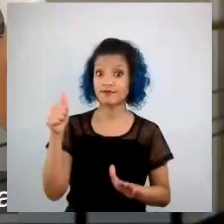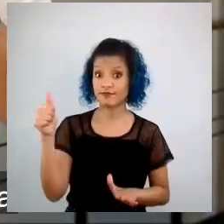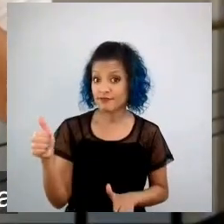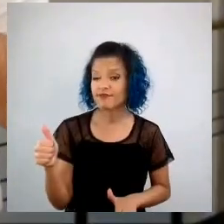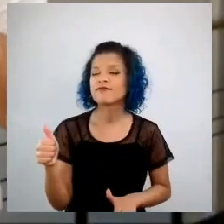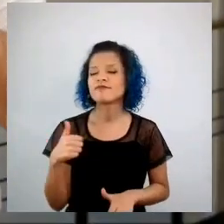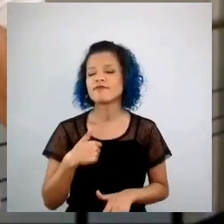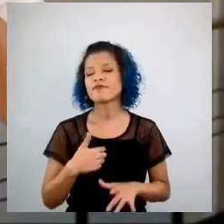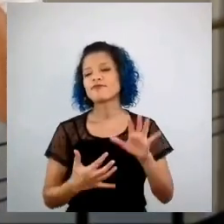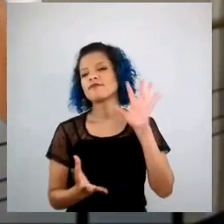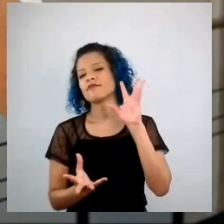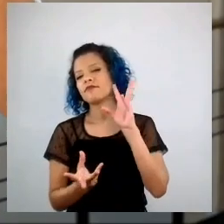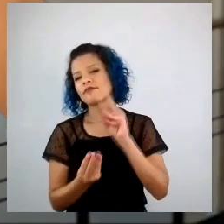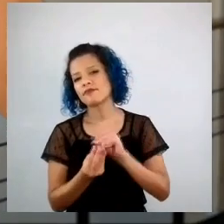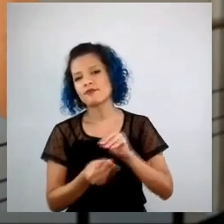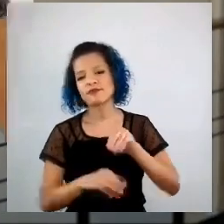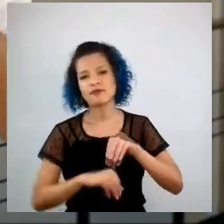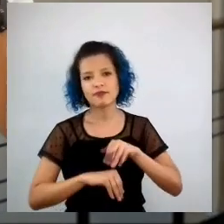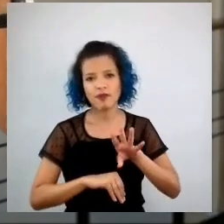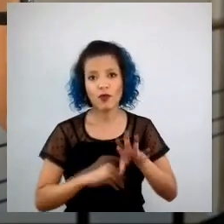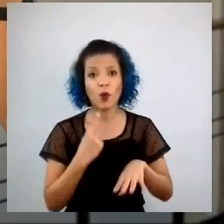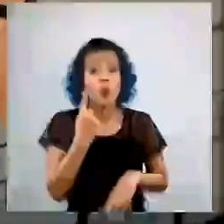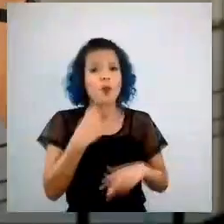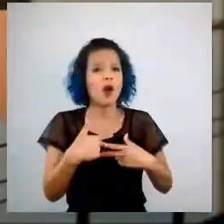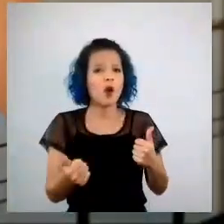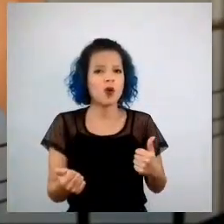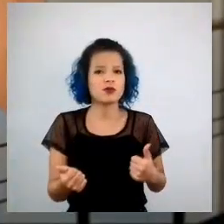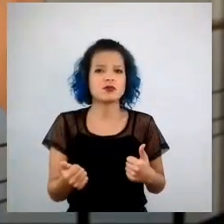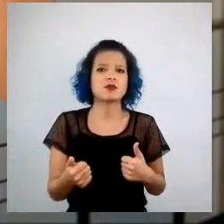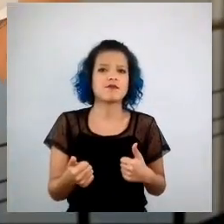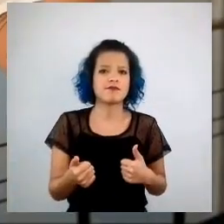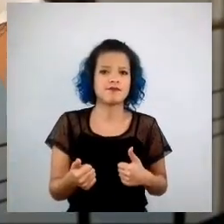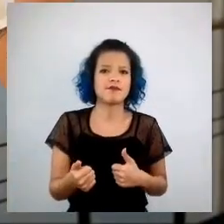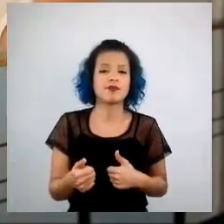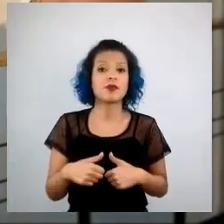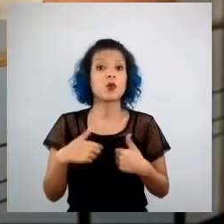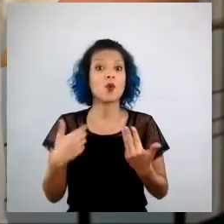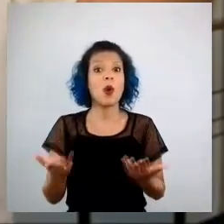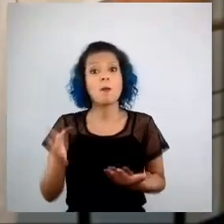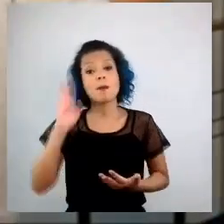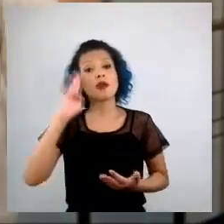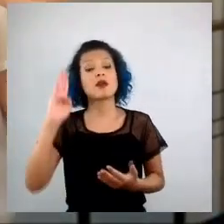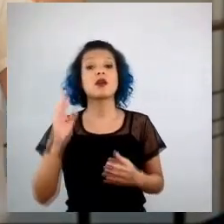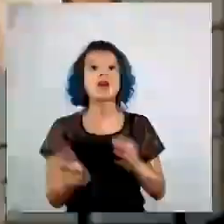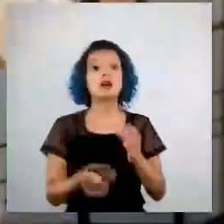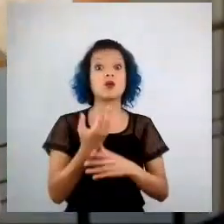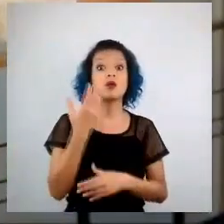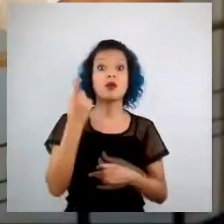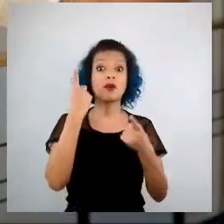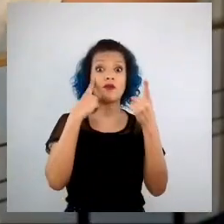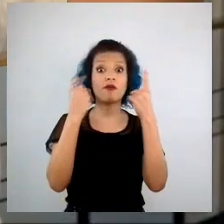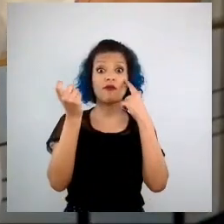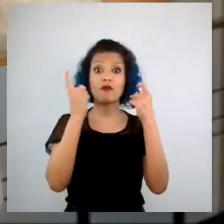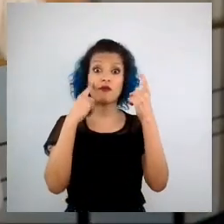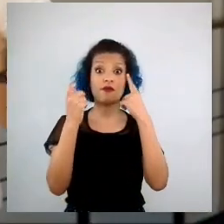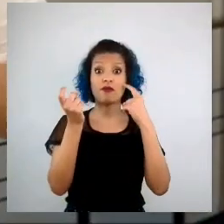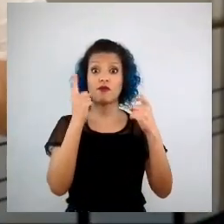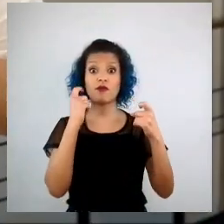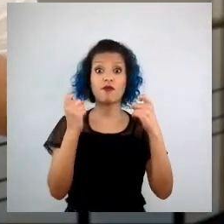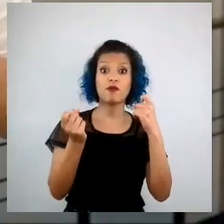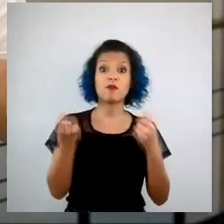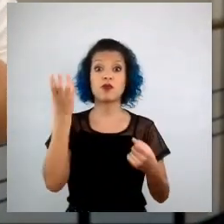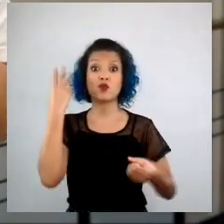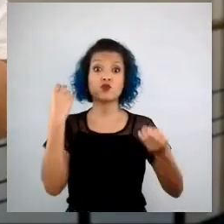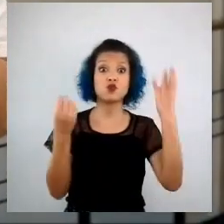coisa qual é o elemento fundamental para você construir uma fábrica criativa que produza ideias relevantes de forma